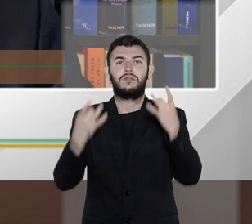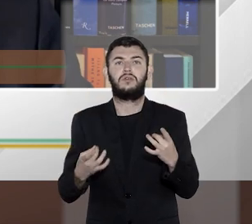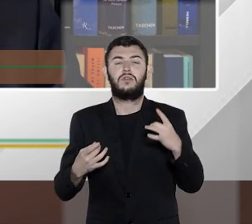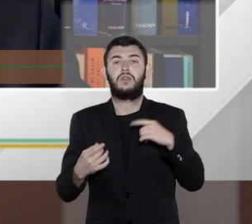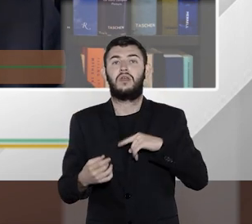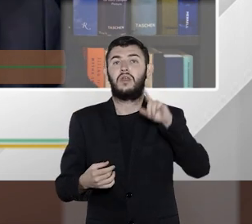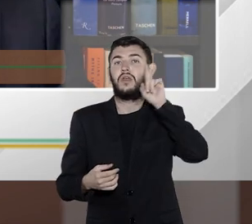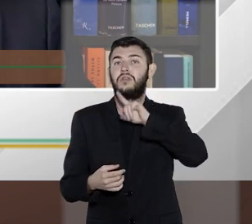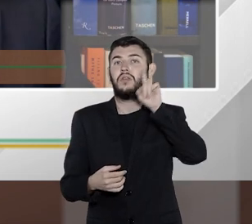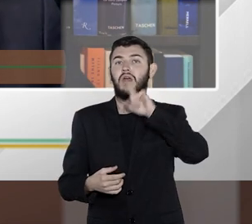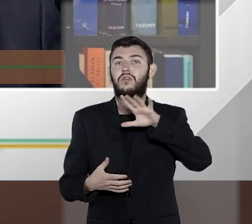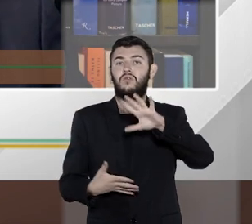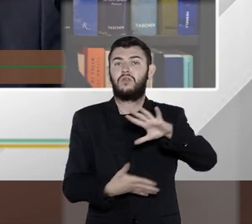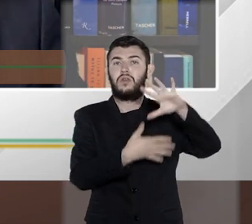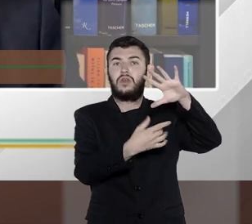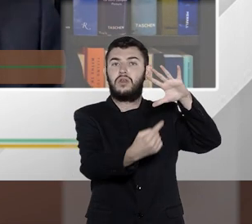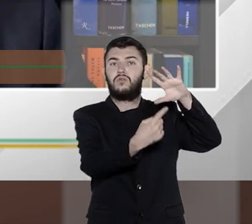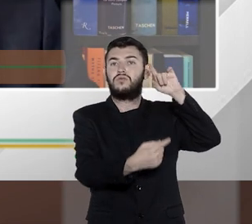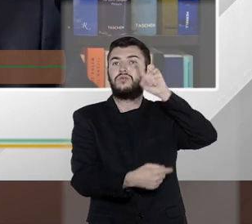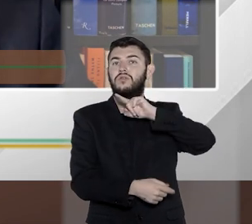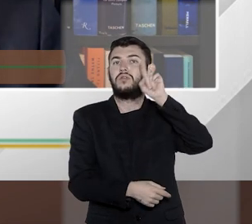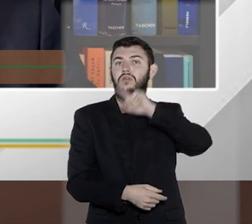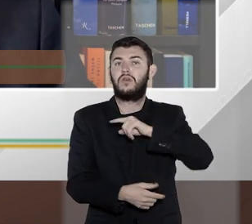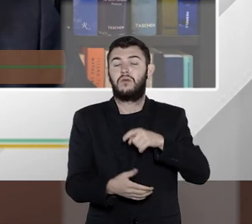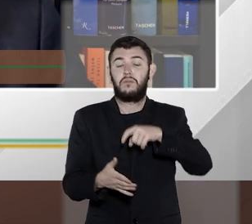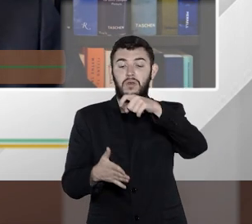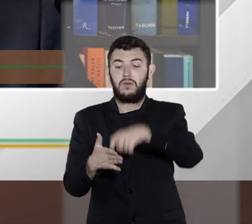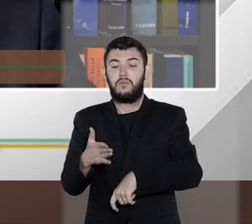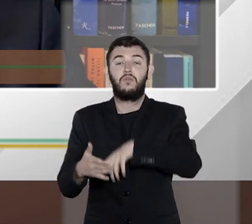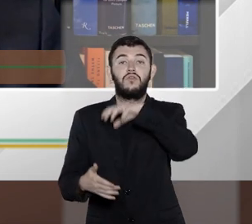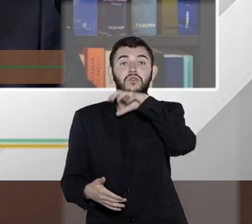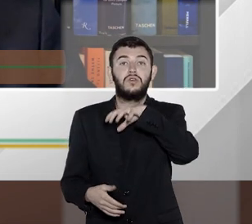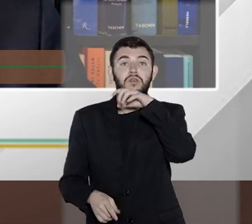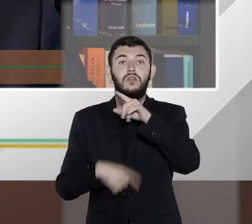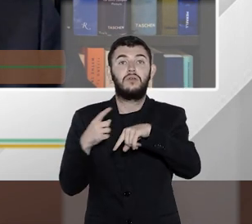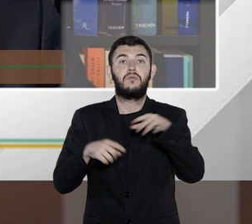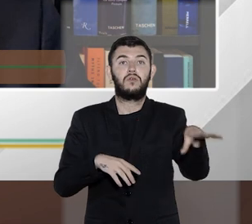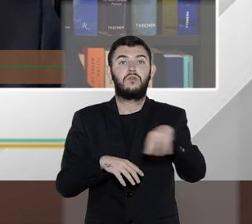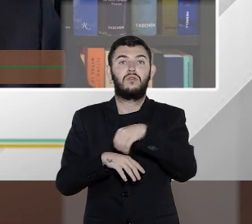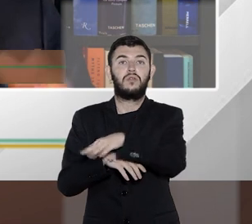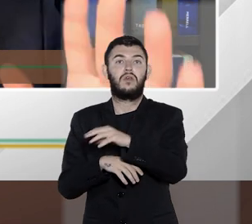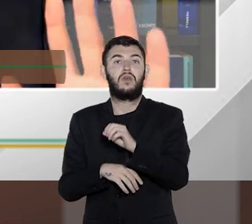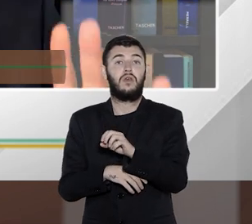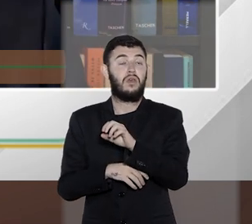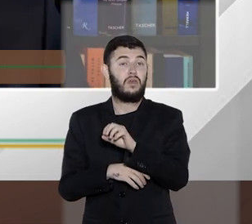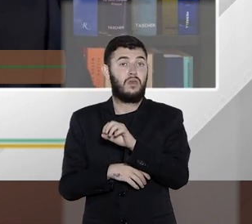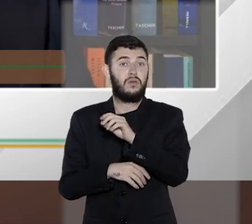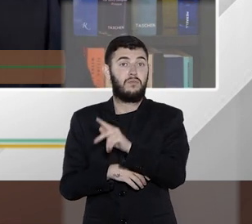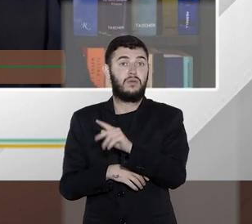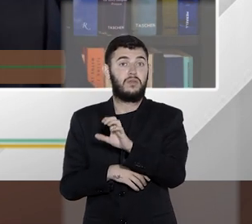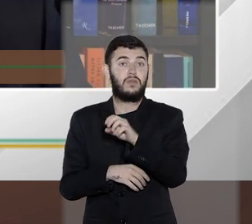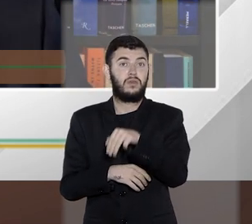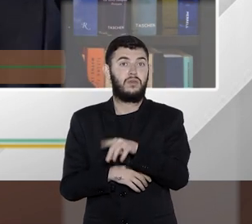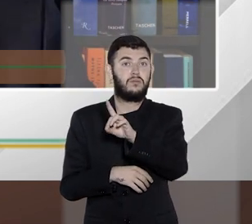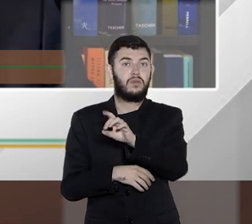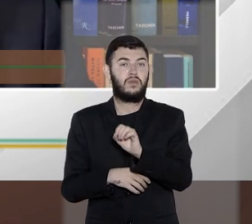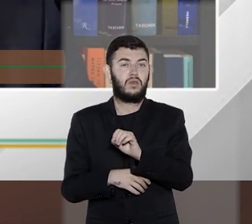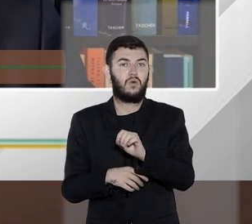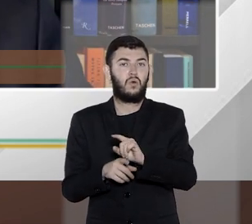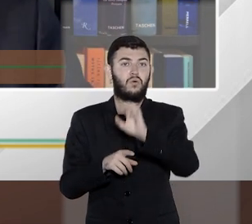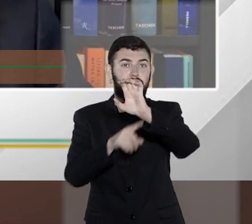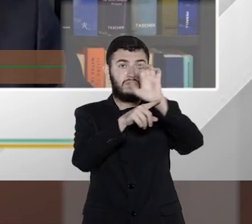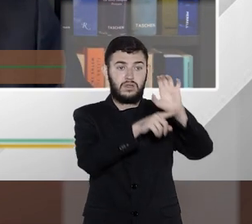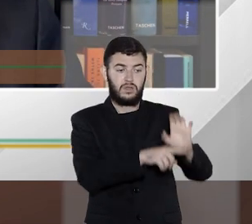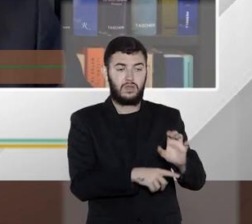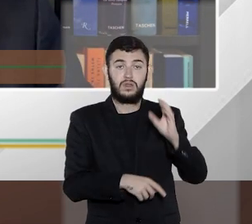fins de imposto de renda e lá na ponta final compartilha para fins por exemplo de TCMD com os estados que ainda estão tentando digamos